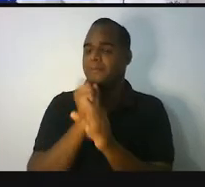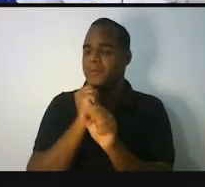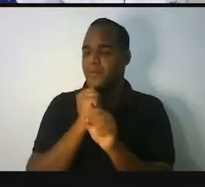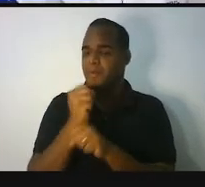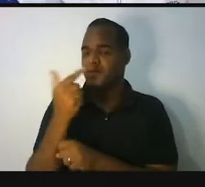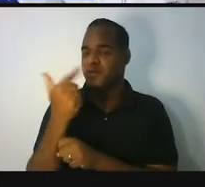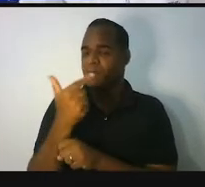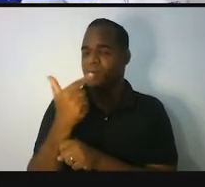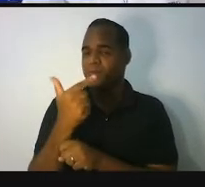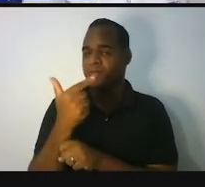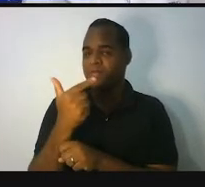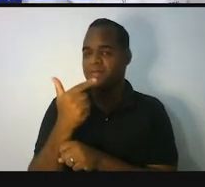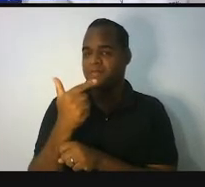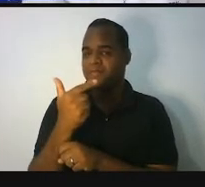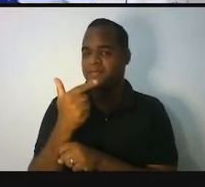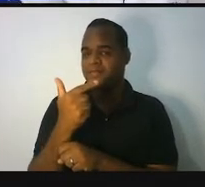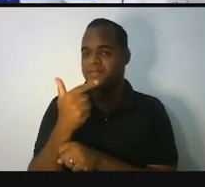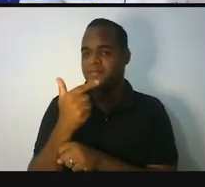segundo.